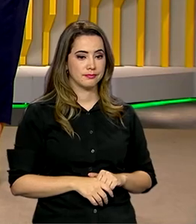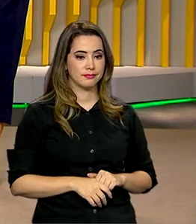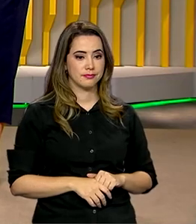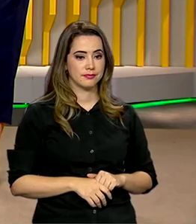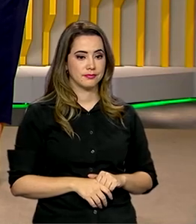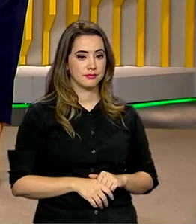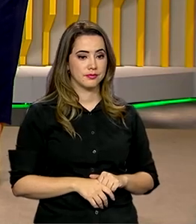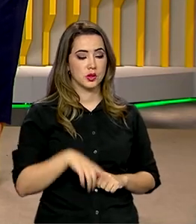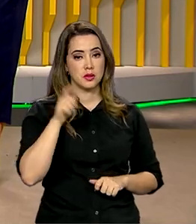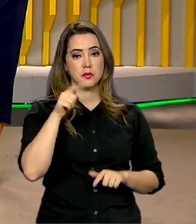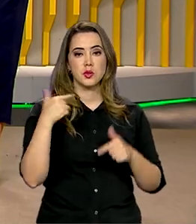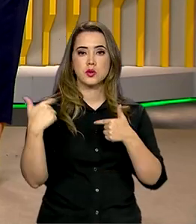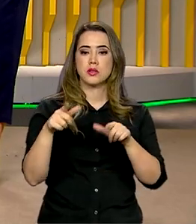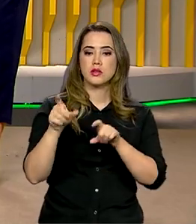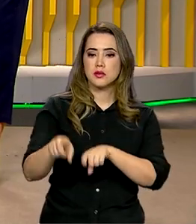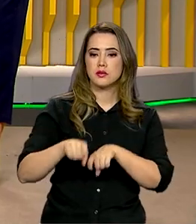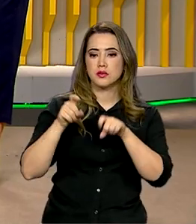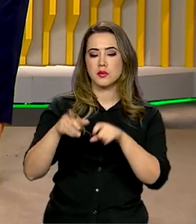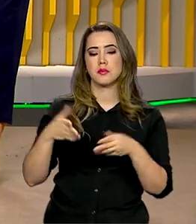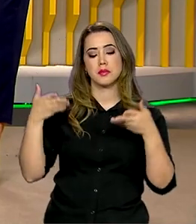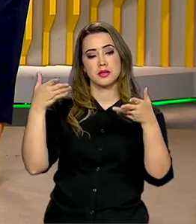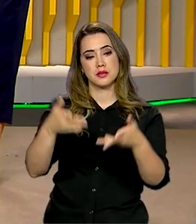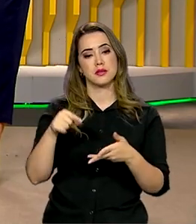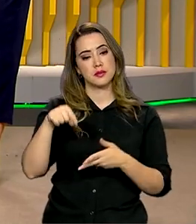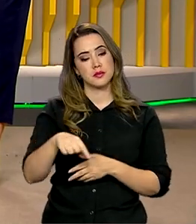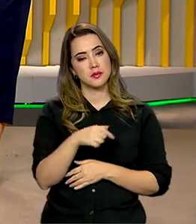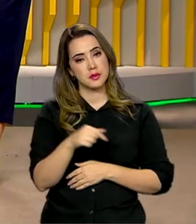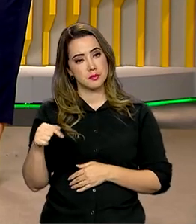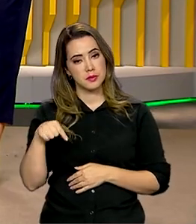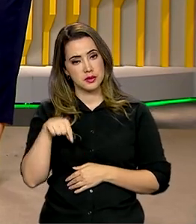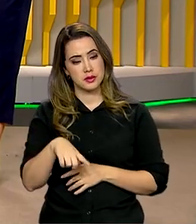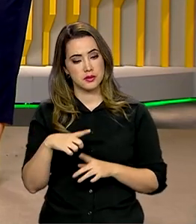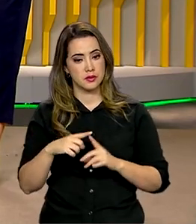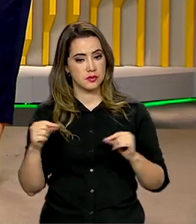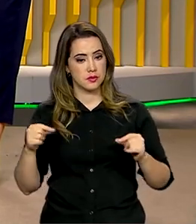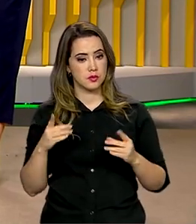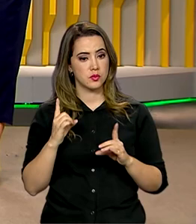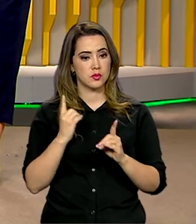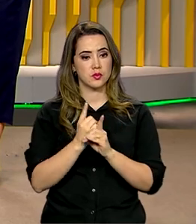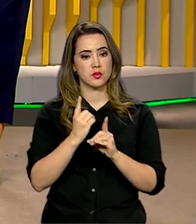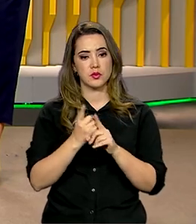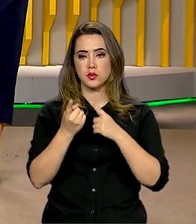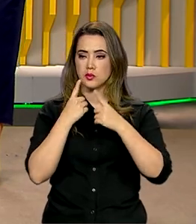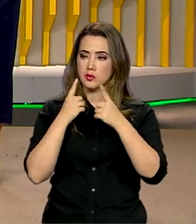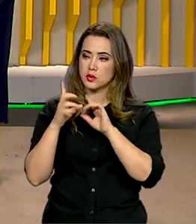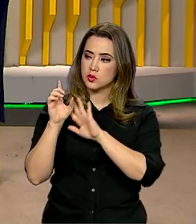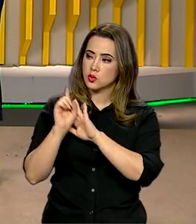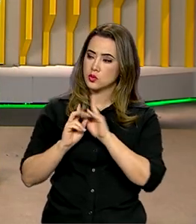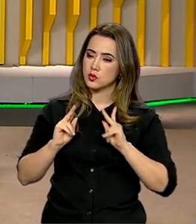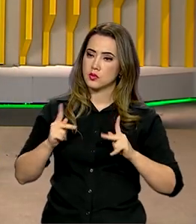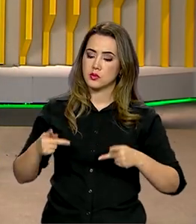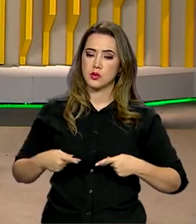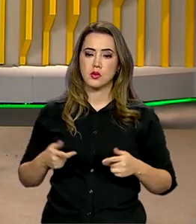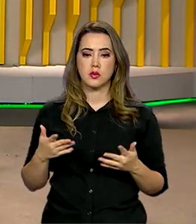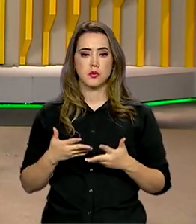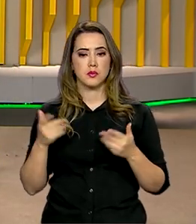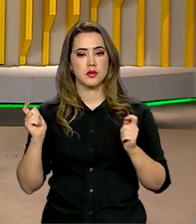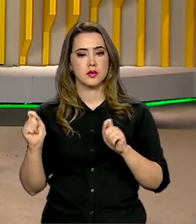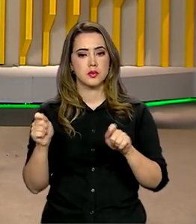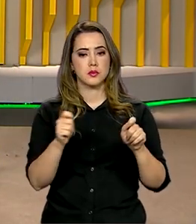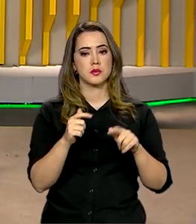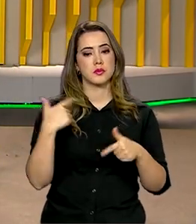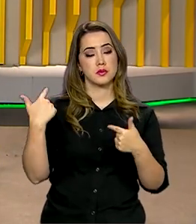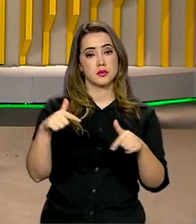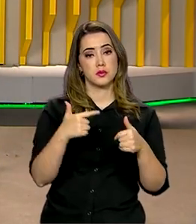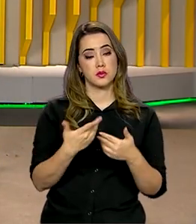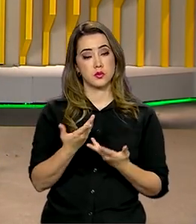Trabalhadores rurais participam esta semana, aqui em Brasília, de um encontro para discutir direitos humanos e melhores condições de trabalho.